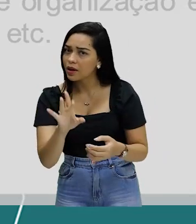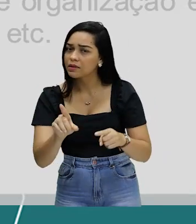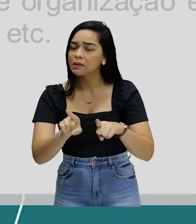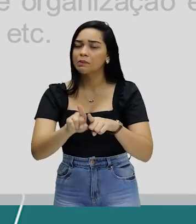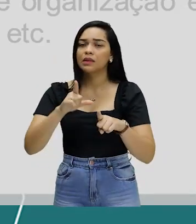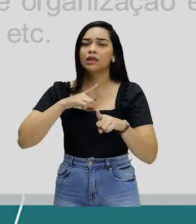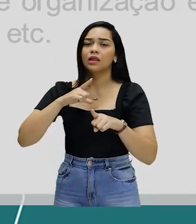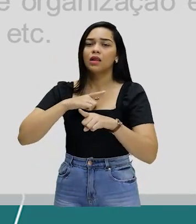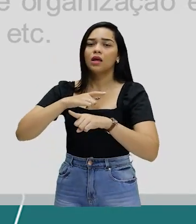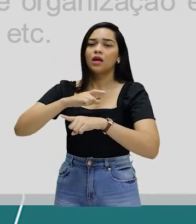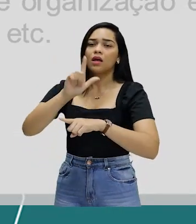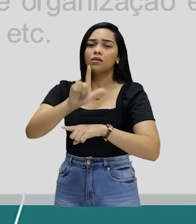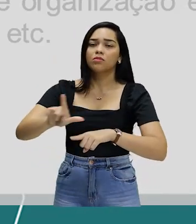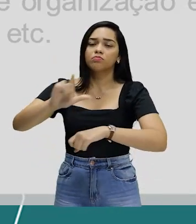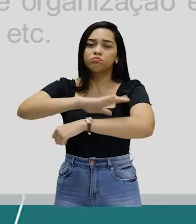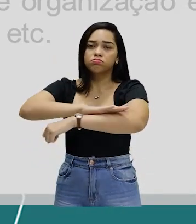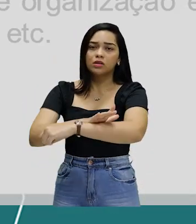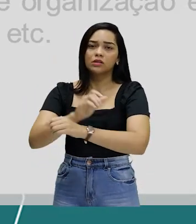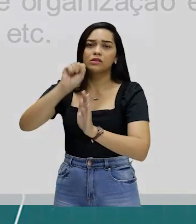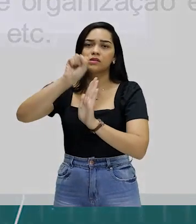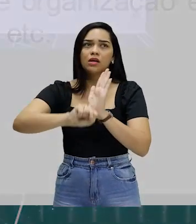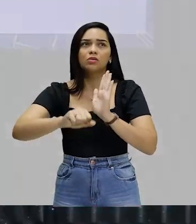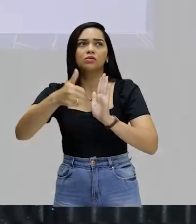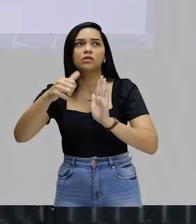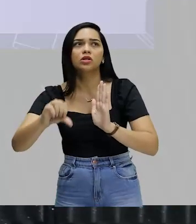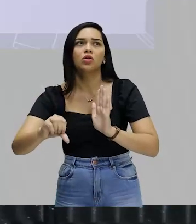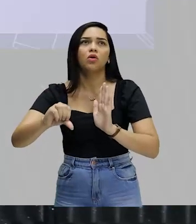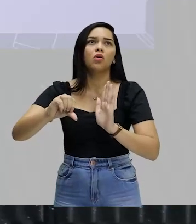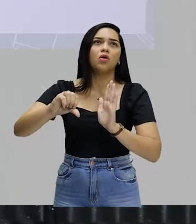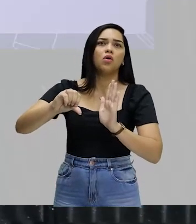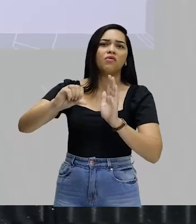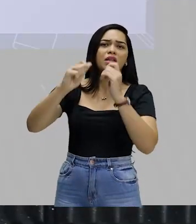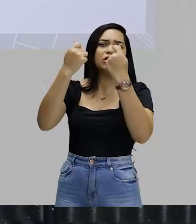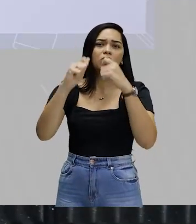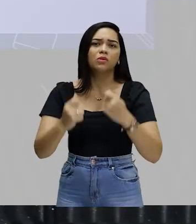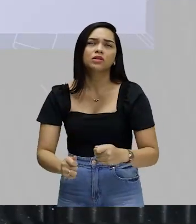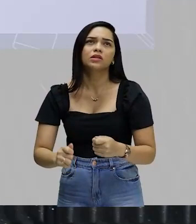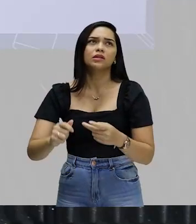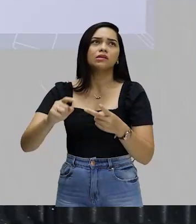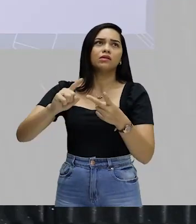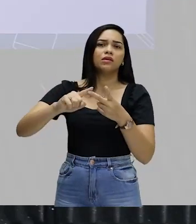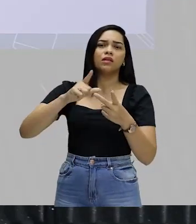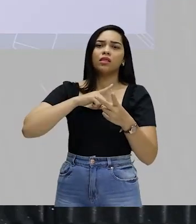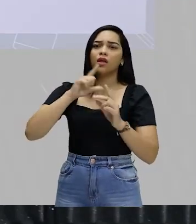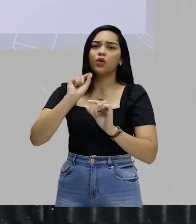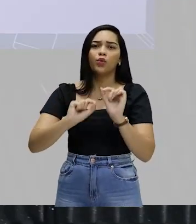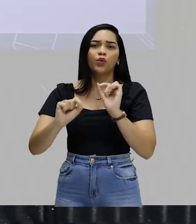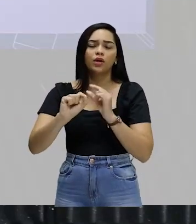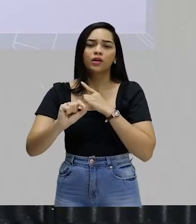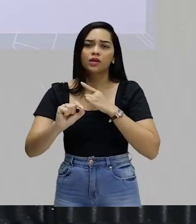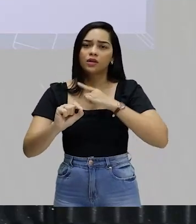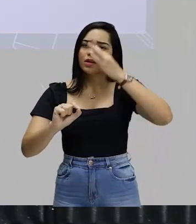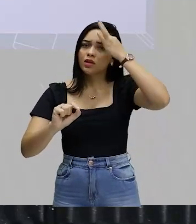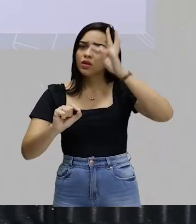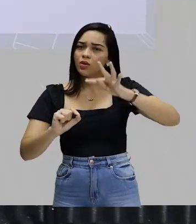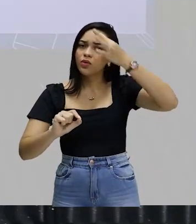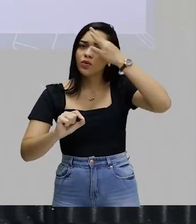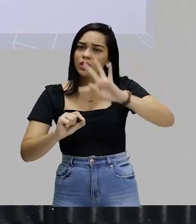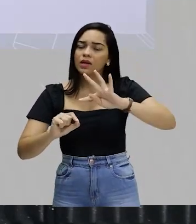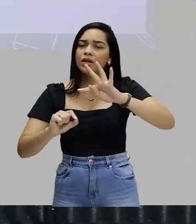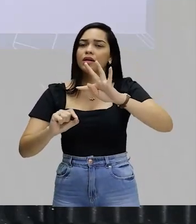Racismo biológico era muito mais ali do século XIX, da antropologia, das chamadas teorias